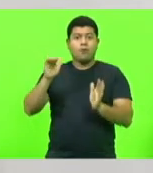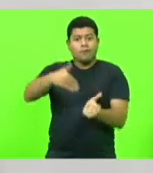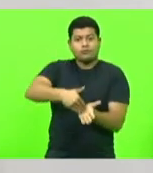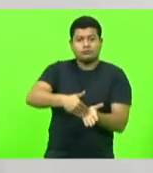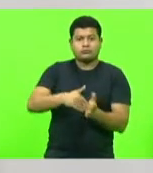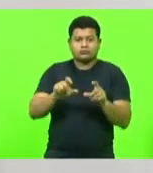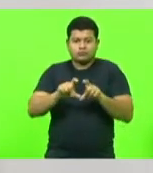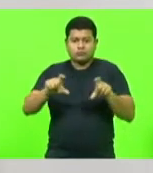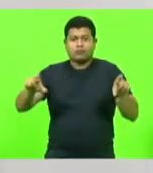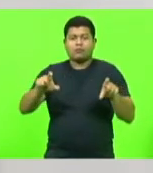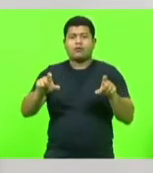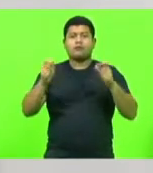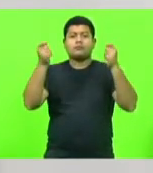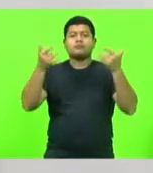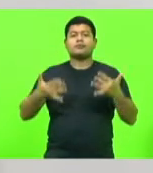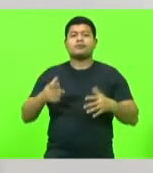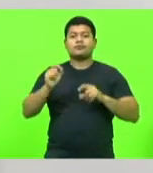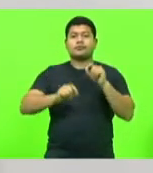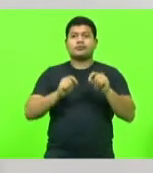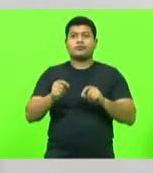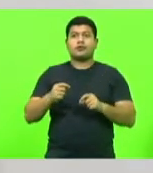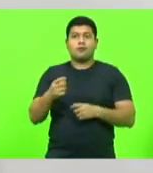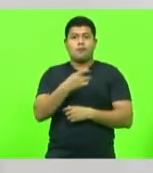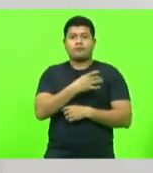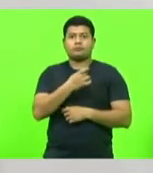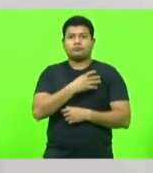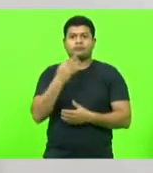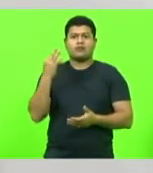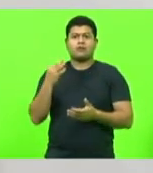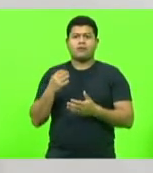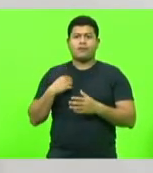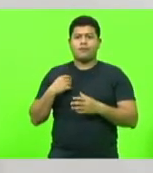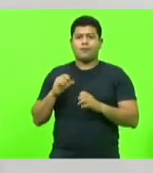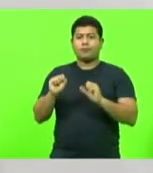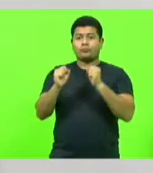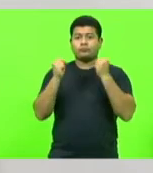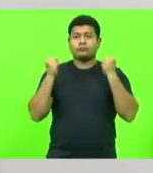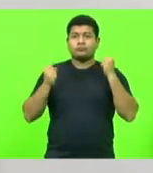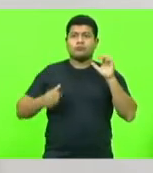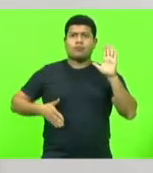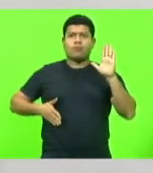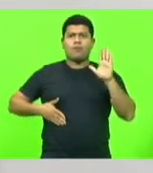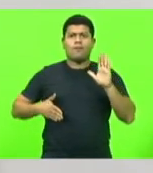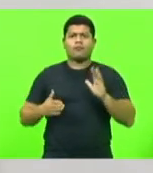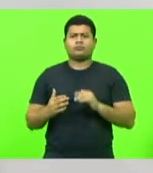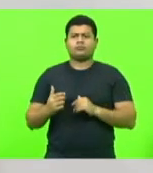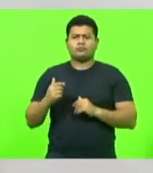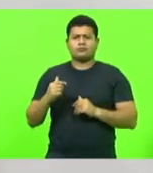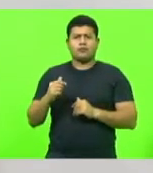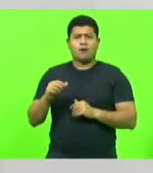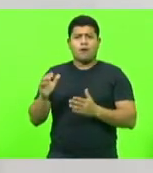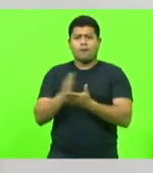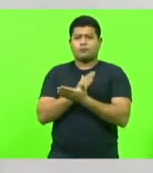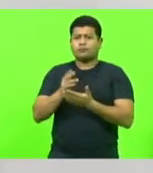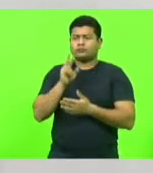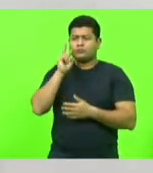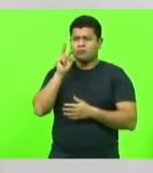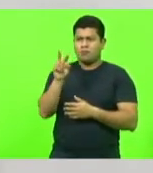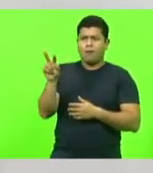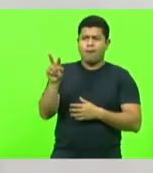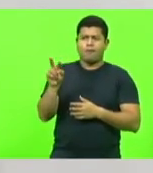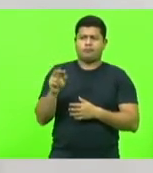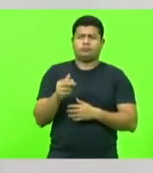seguinte dessa carta, medo de ser taxado de defensor de bandido, eu não tenho, olhado de canto, olhar,